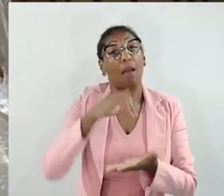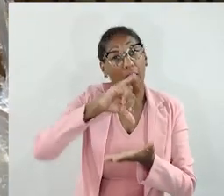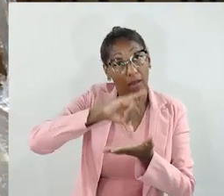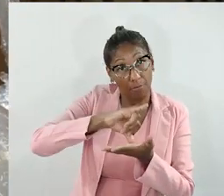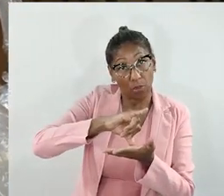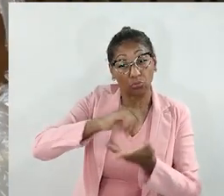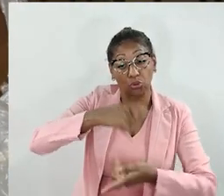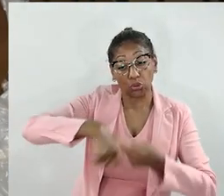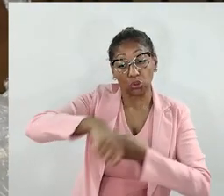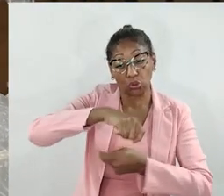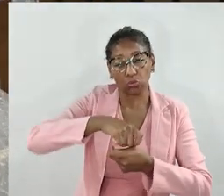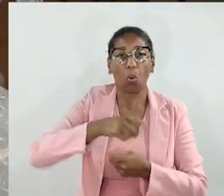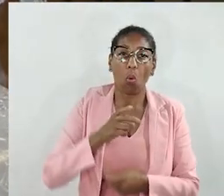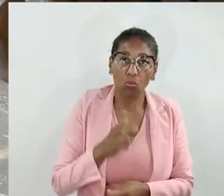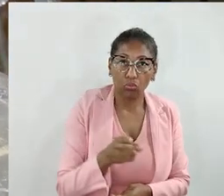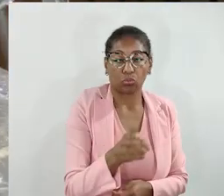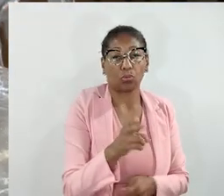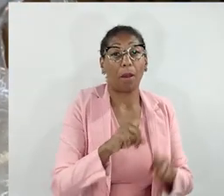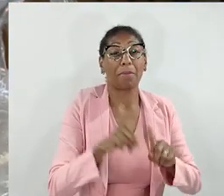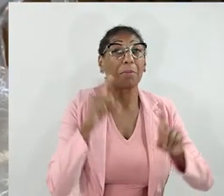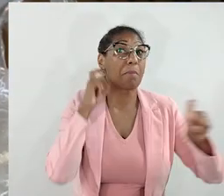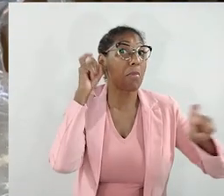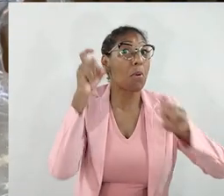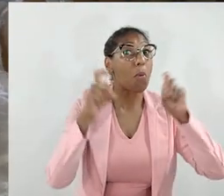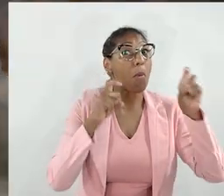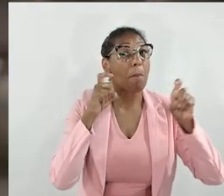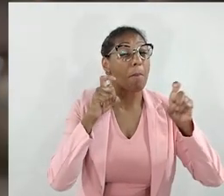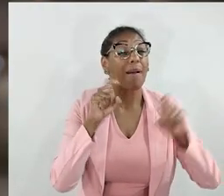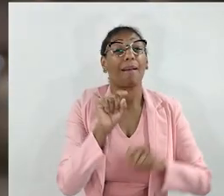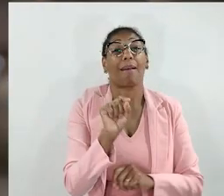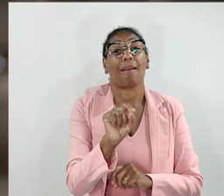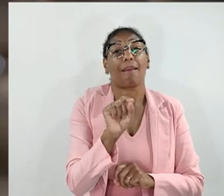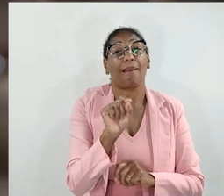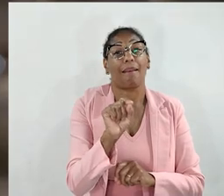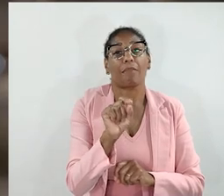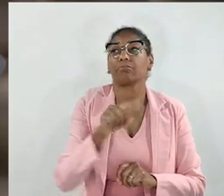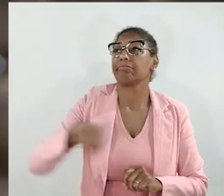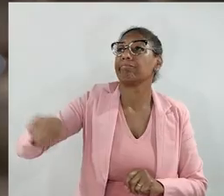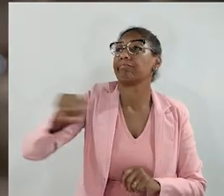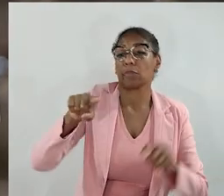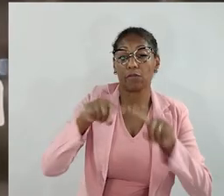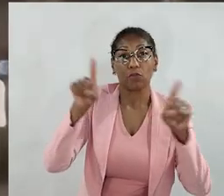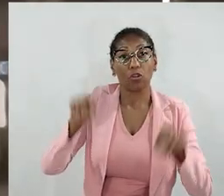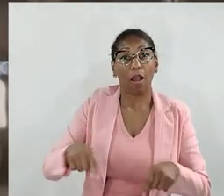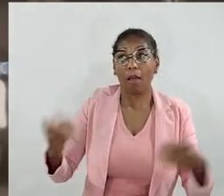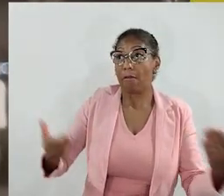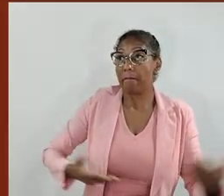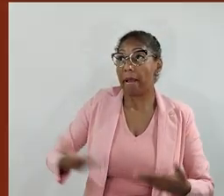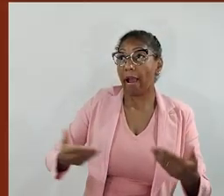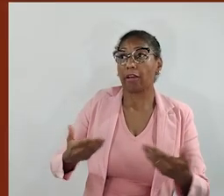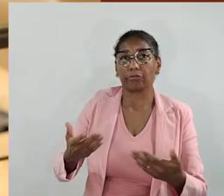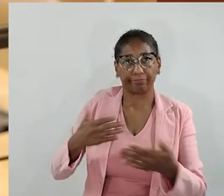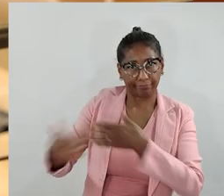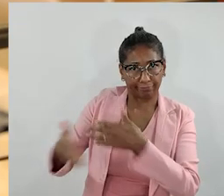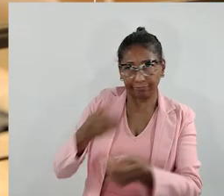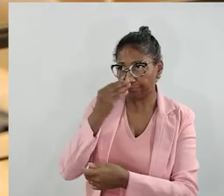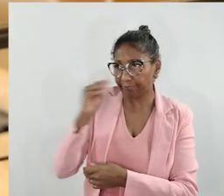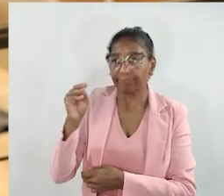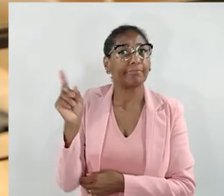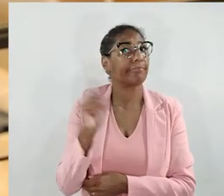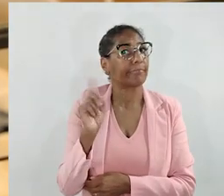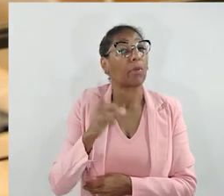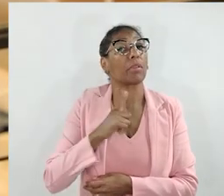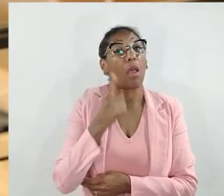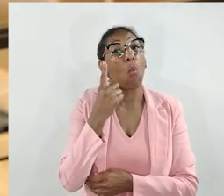capital de giro vamos continuar por um bom tempo. Mas a nossa preocupação sempre é não deixar nenhum funcionário na mão. O empréstimo que a gente fez, esse do